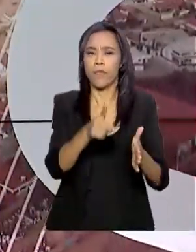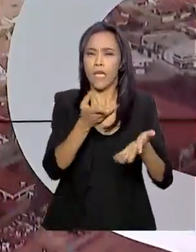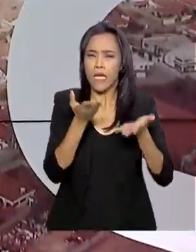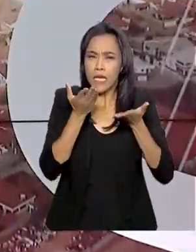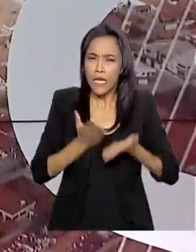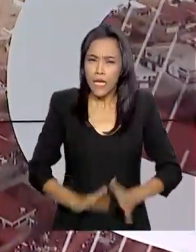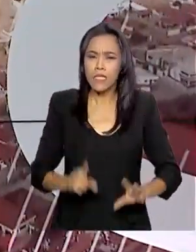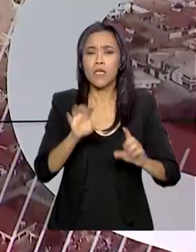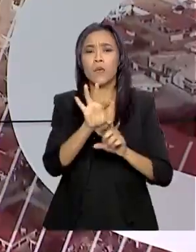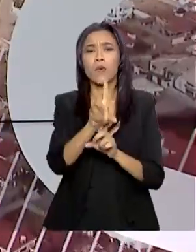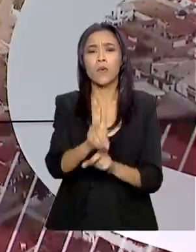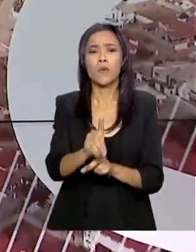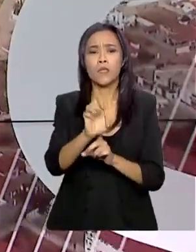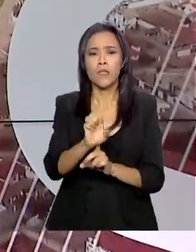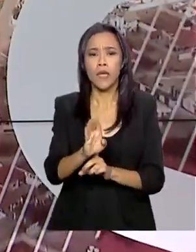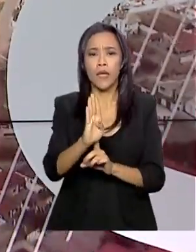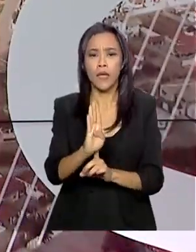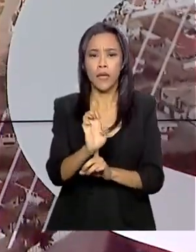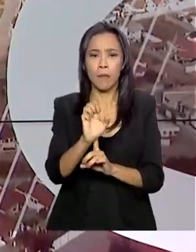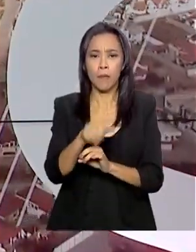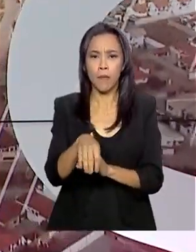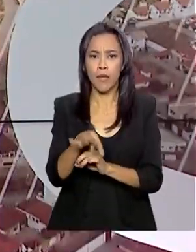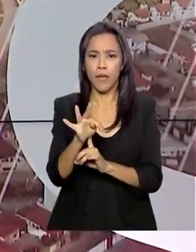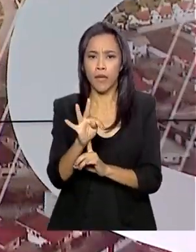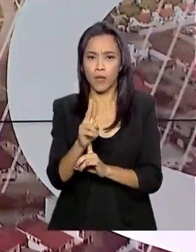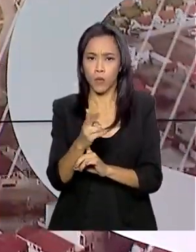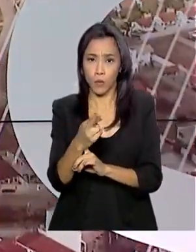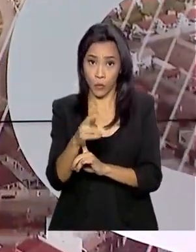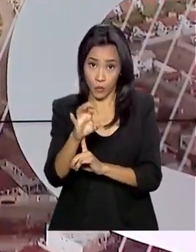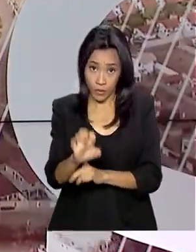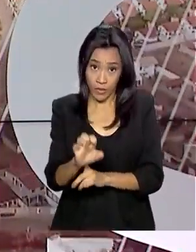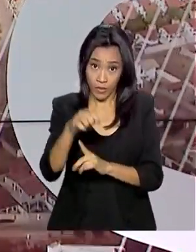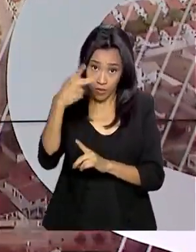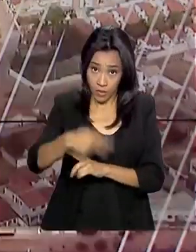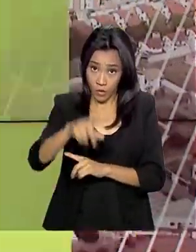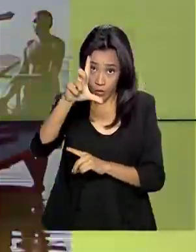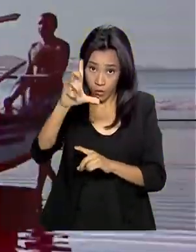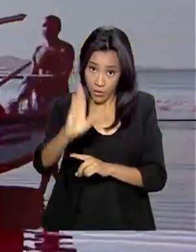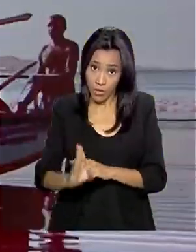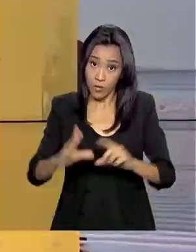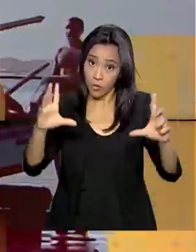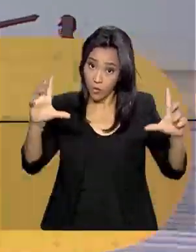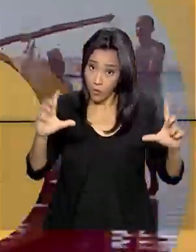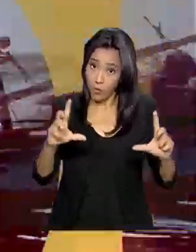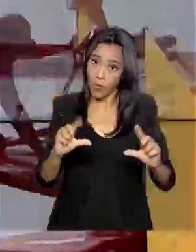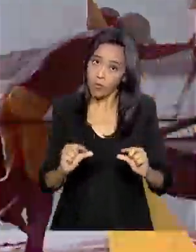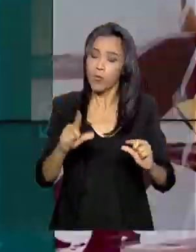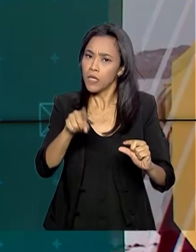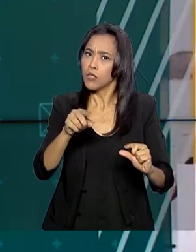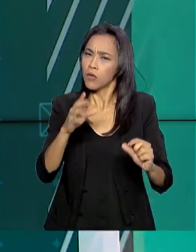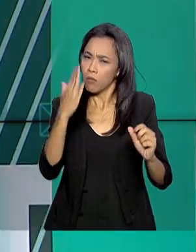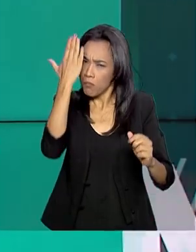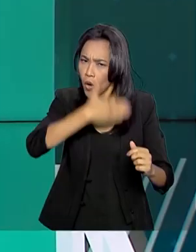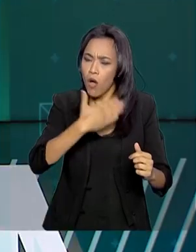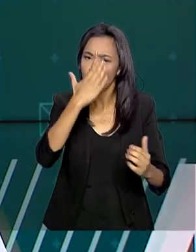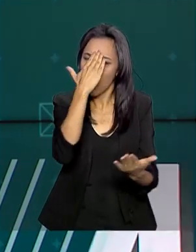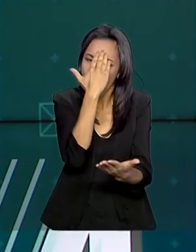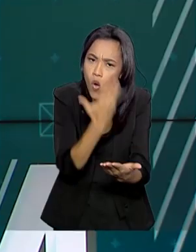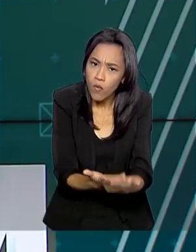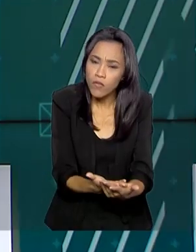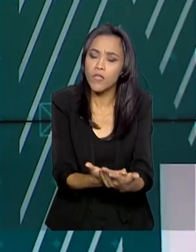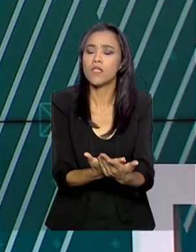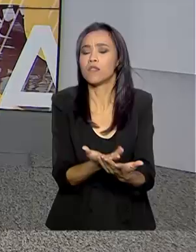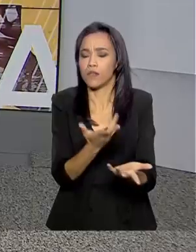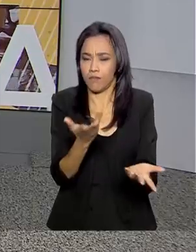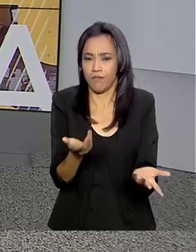no país, indicando o recorde para este ano. O movimento pode sinalizar uma demonstração de confiança do mercado no programa de concessões do